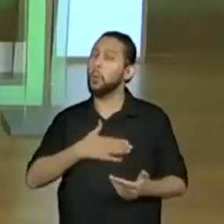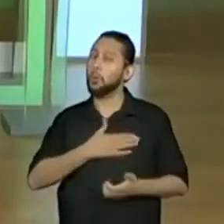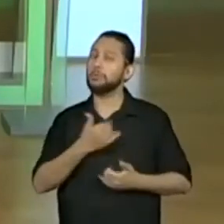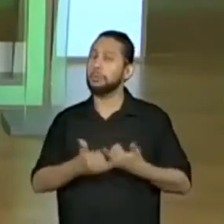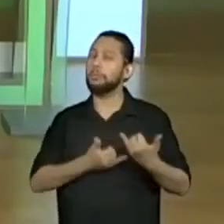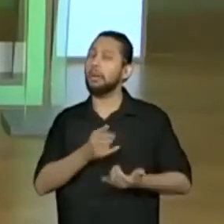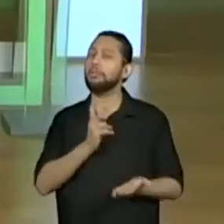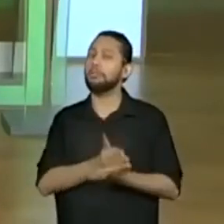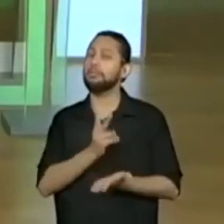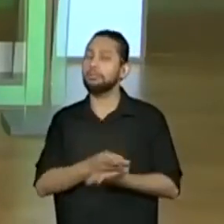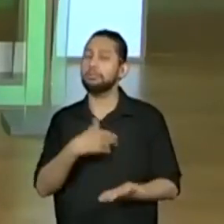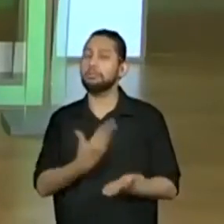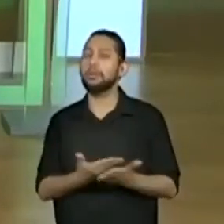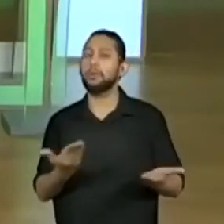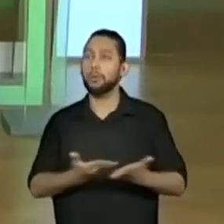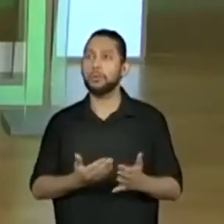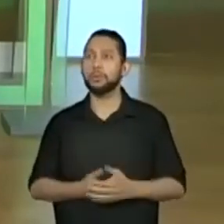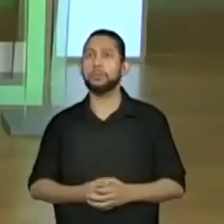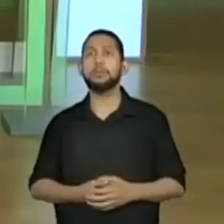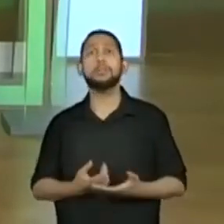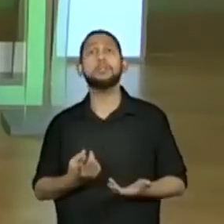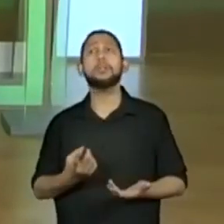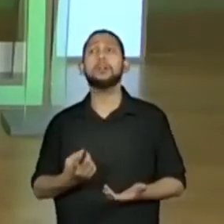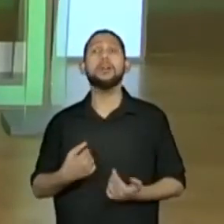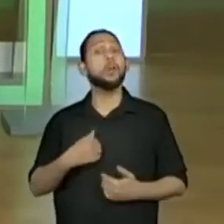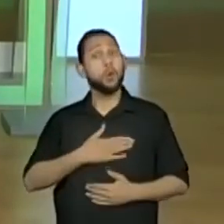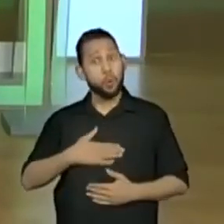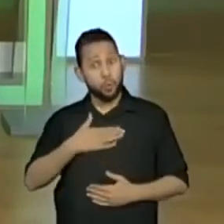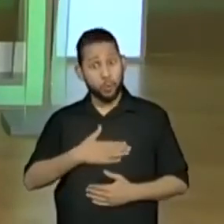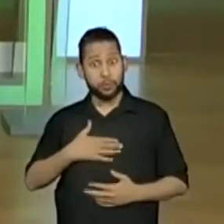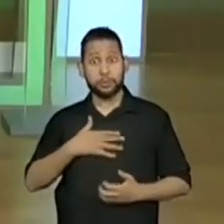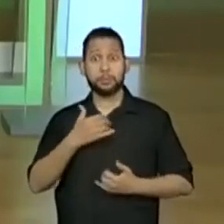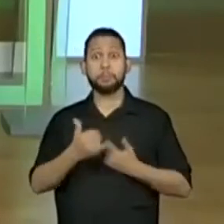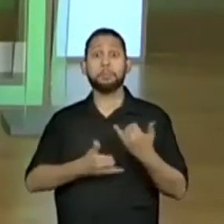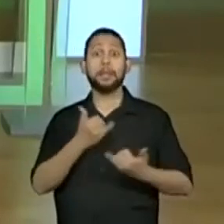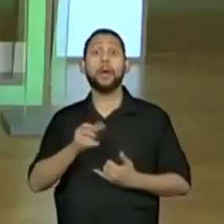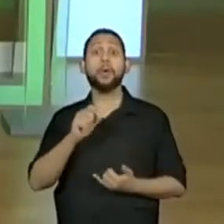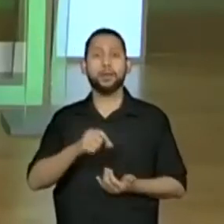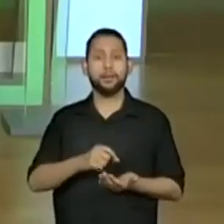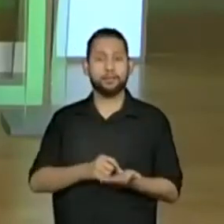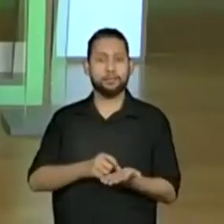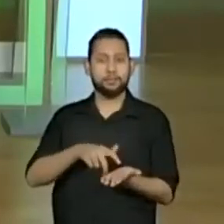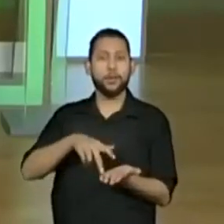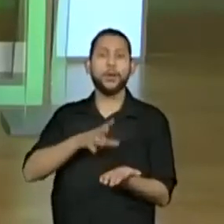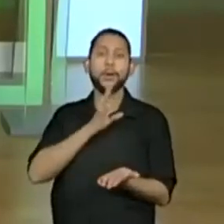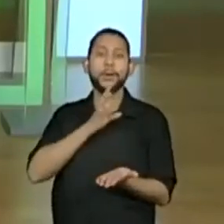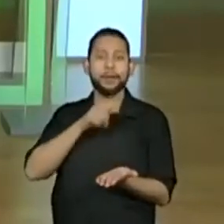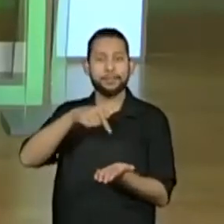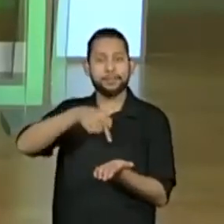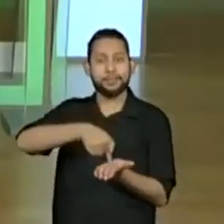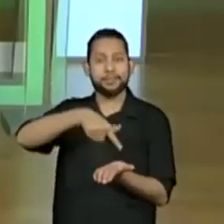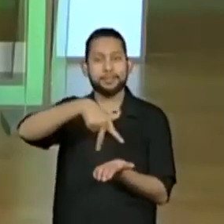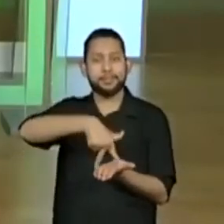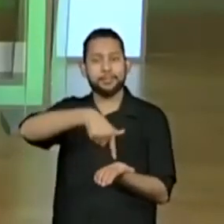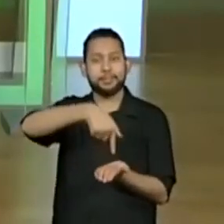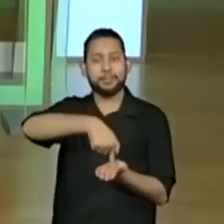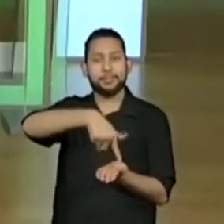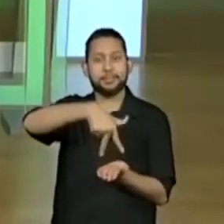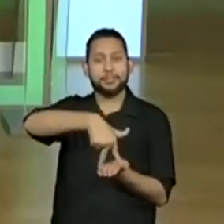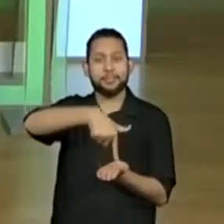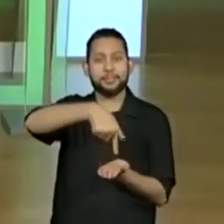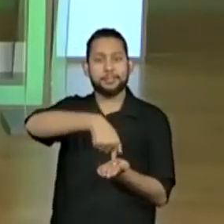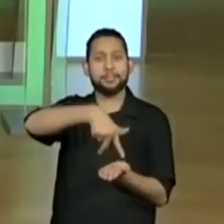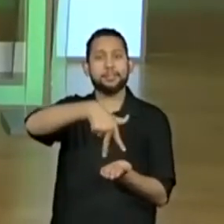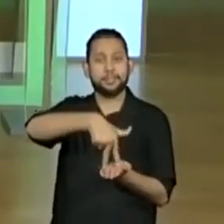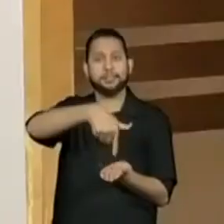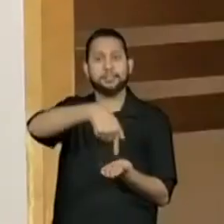quando reúne as Por que vocês gostam de brincar, né? Eu gosto muito de brincar de amarelinha. Amarelinha, legal, a gente brinca, ainda mais a gente